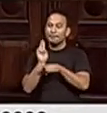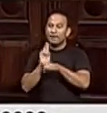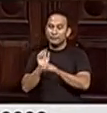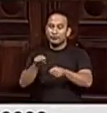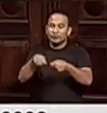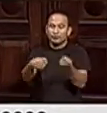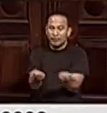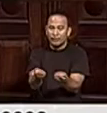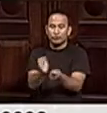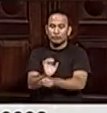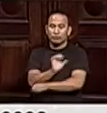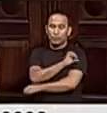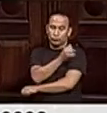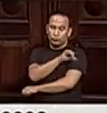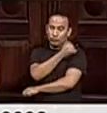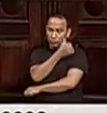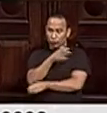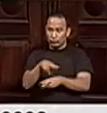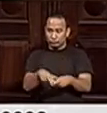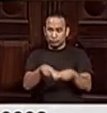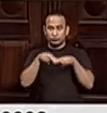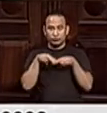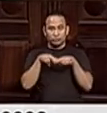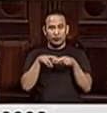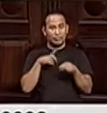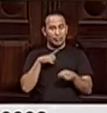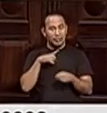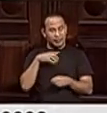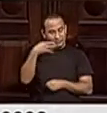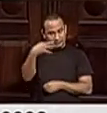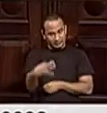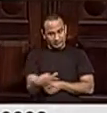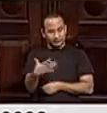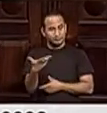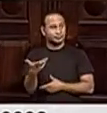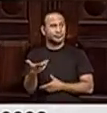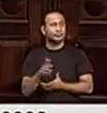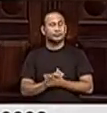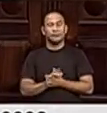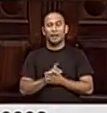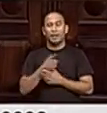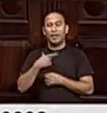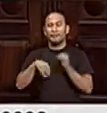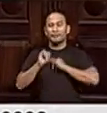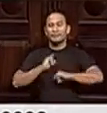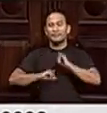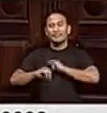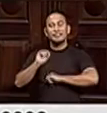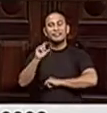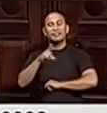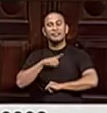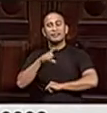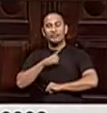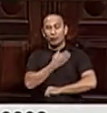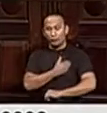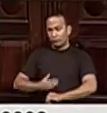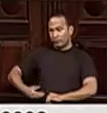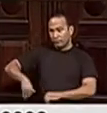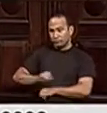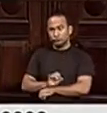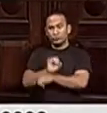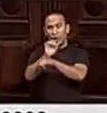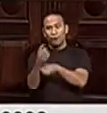Estado do Rio de Janeiro por conta da garantia das ações da CEDAI. A notícia que se tem é que o governador do Estado